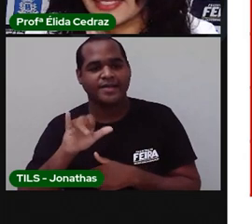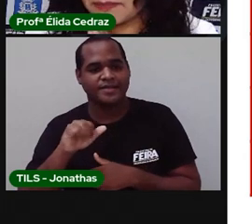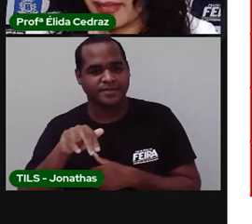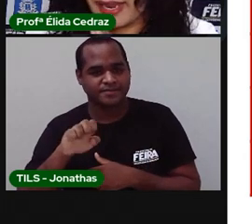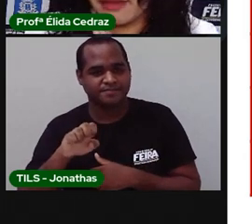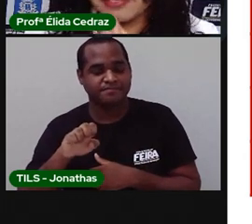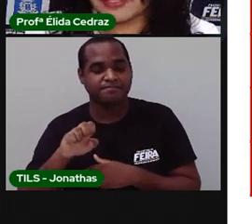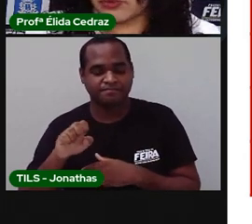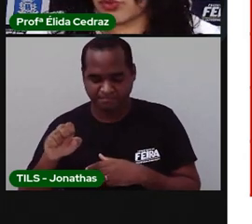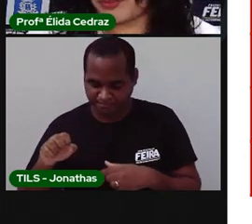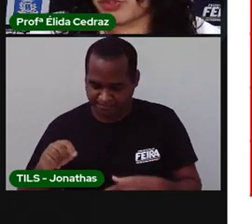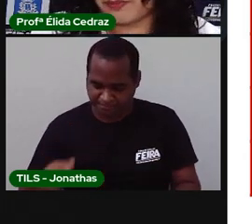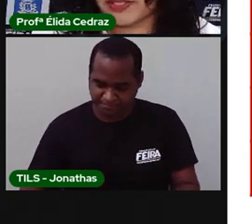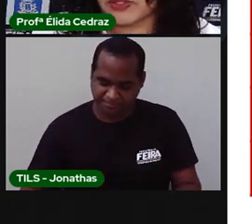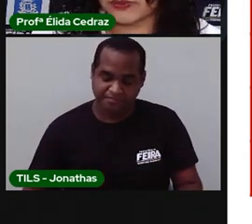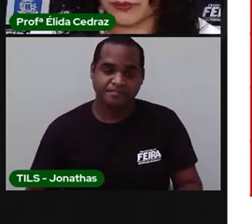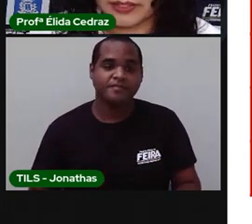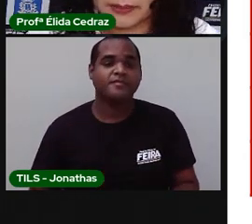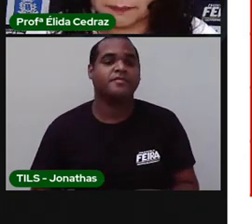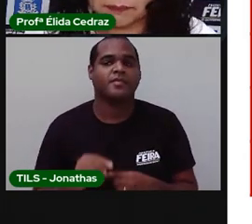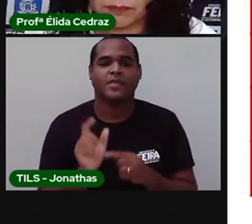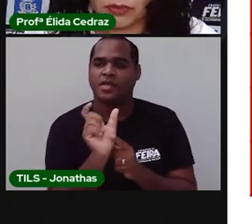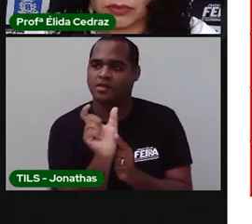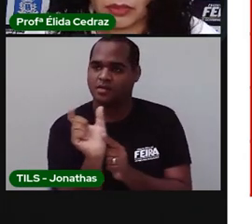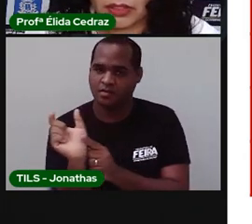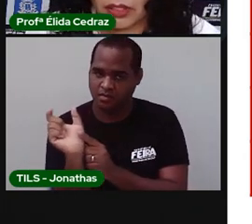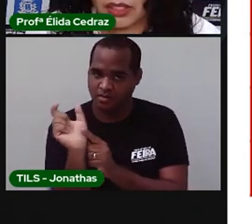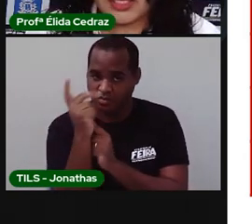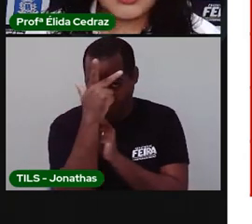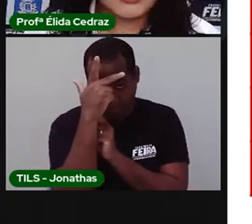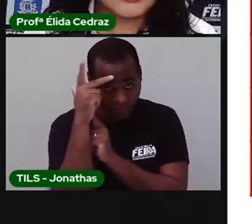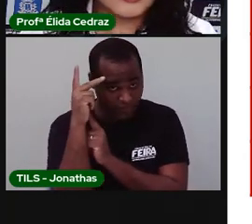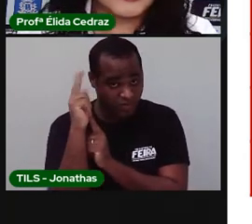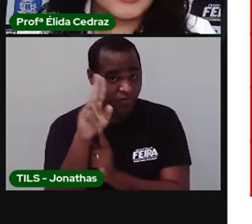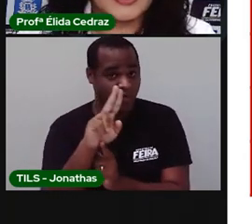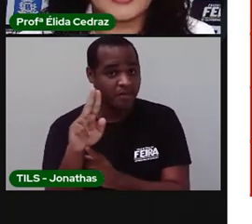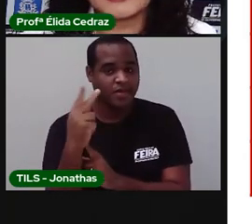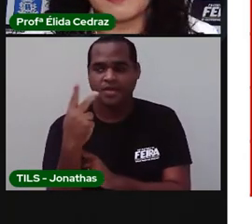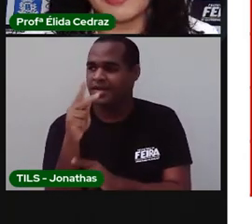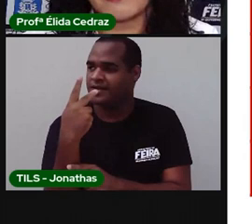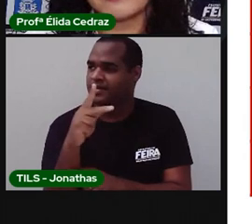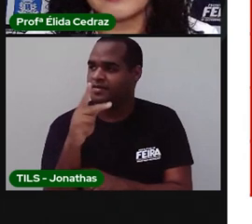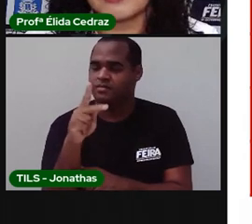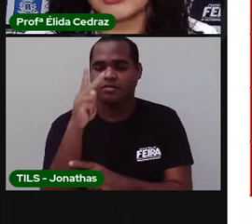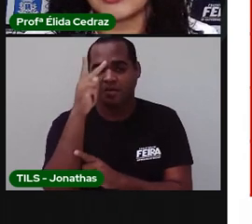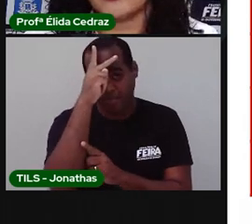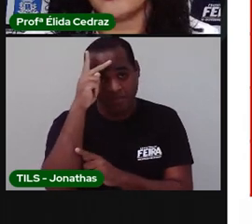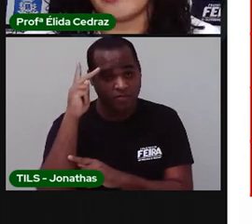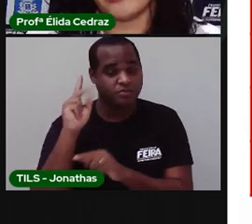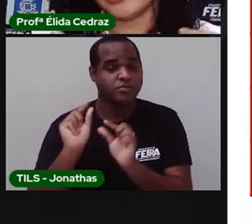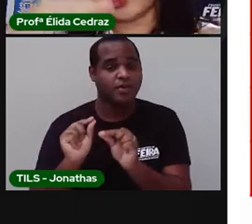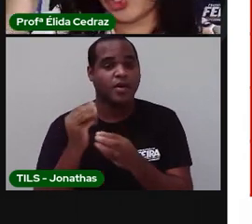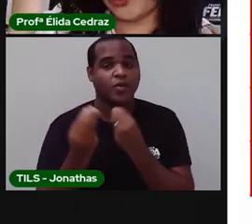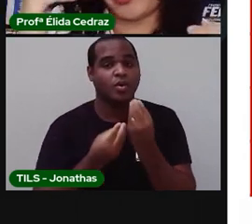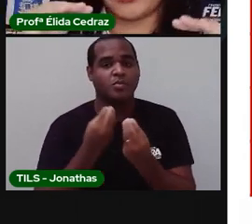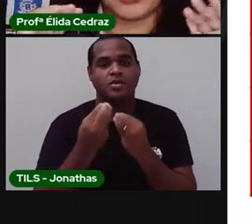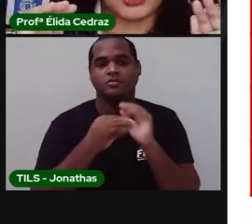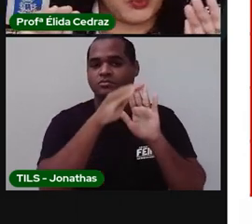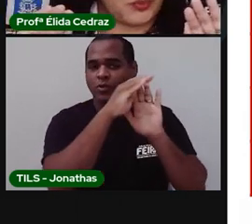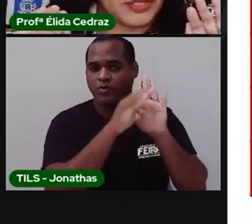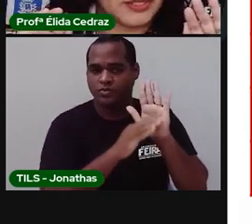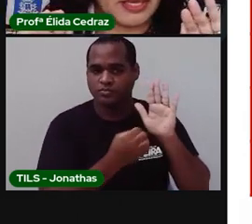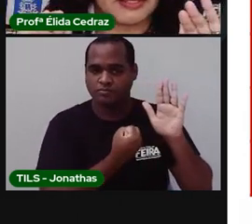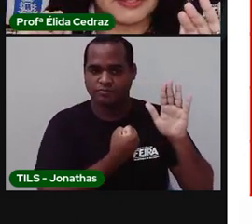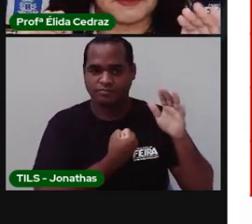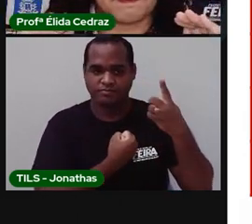Essas palavras são nomes de pessoas e as palavras estão em uma ordem de números,